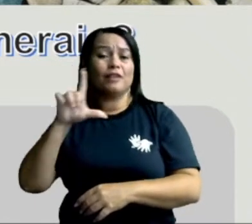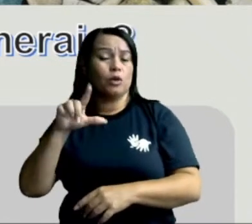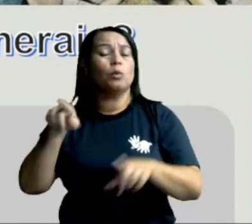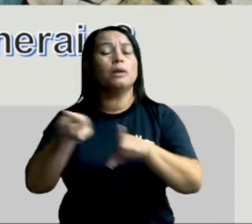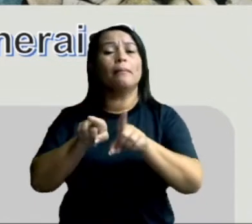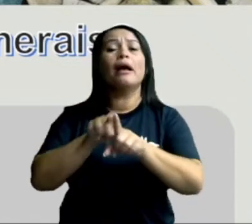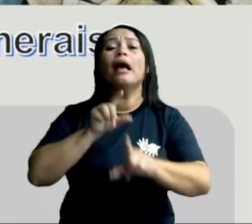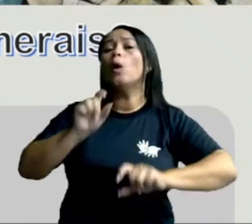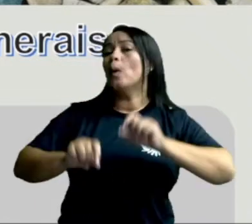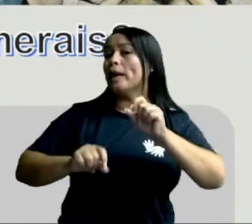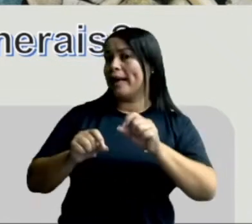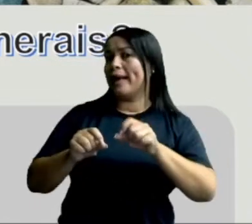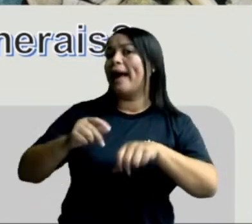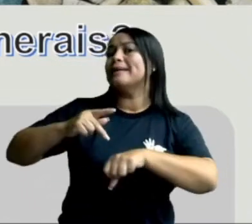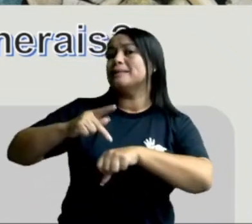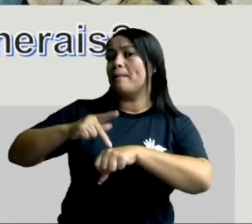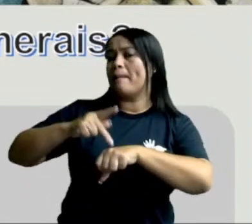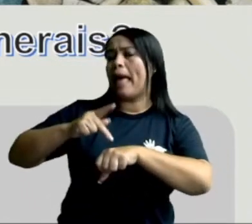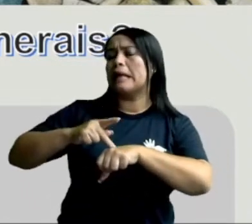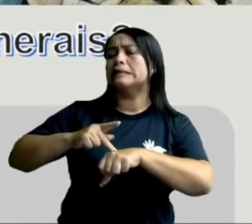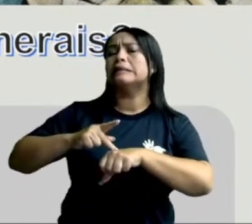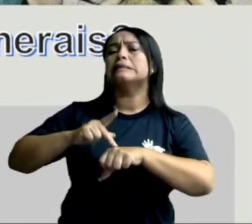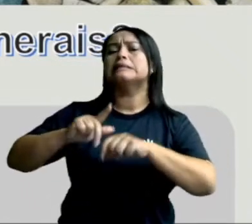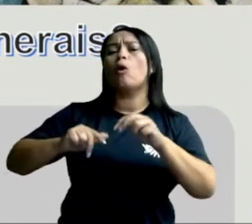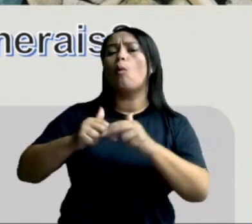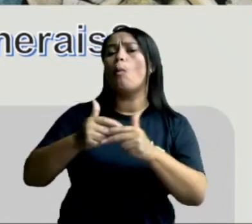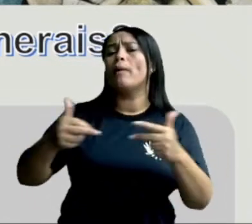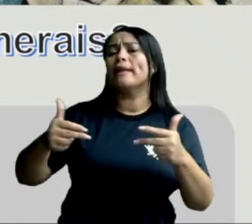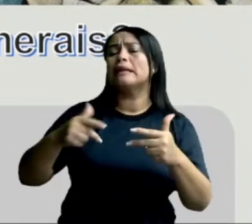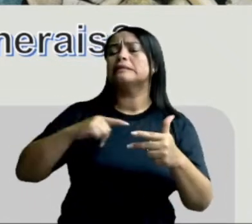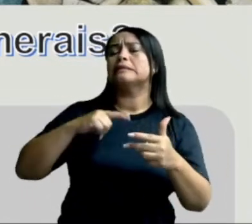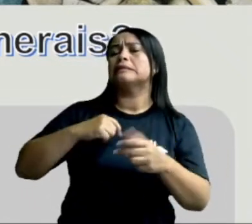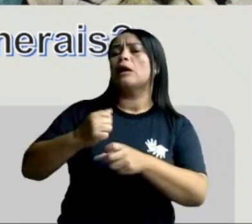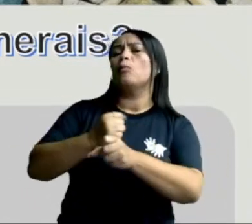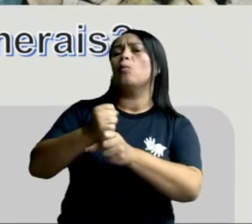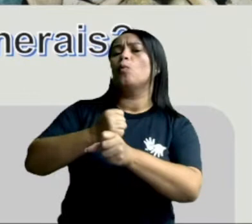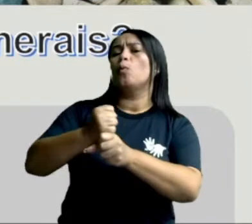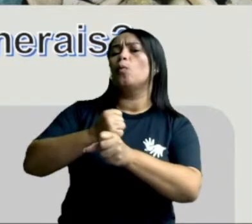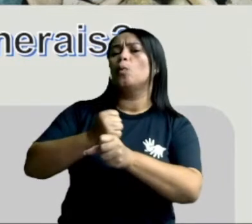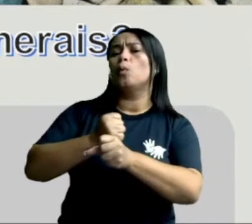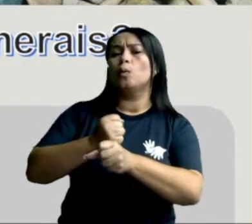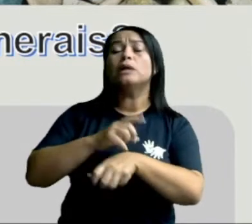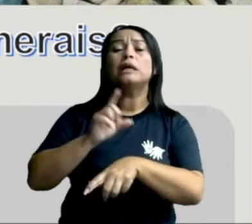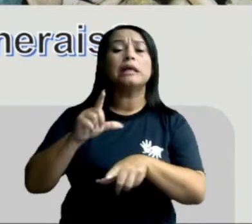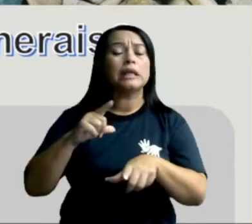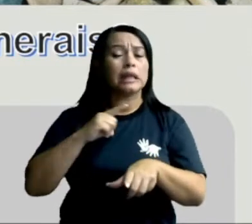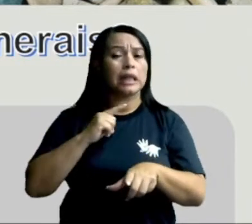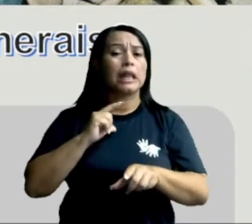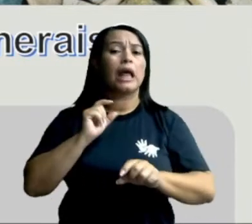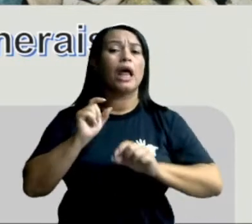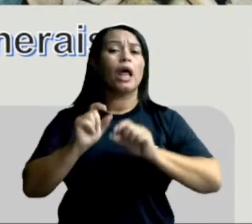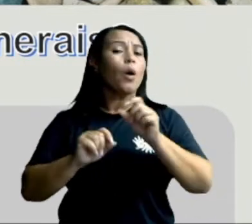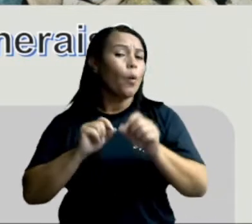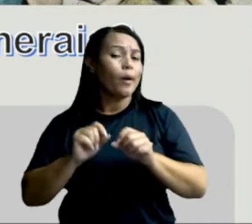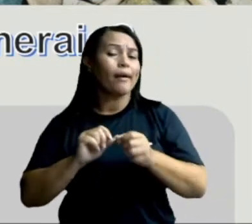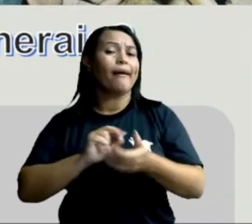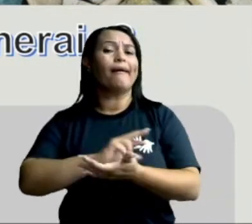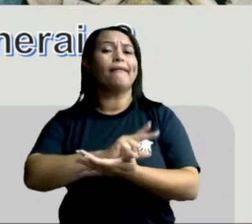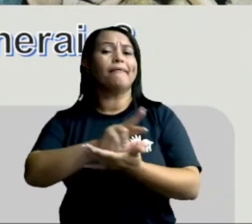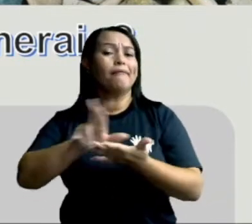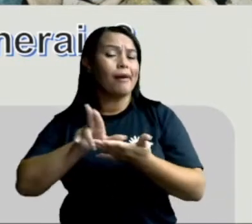materiais que existem há milhões de anos e que compõem infinitas